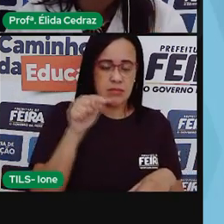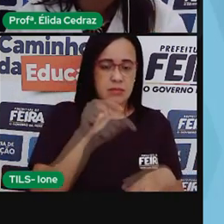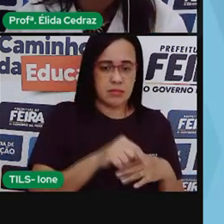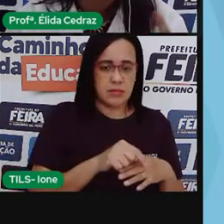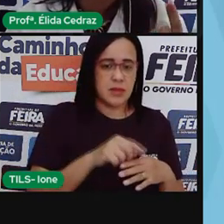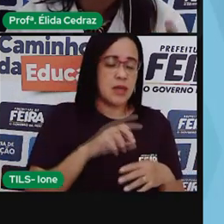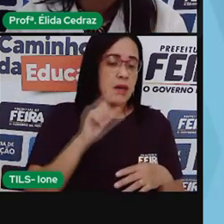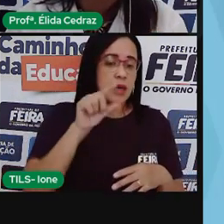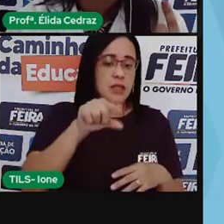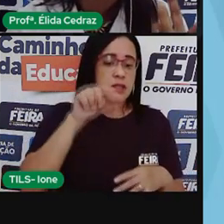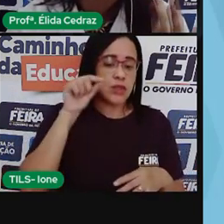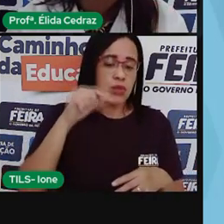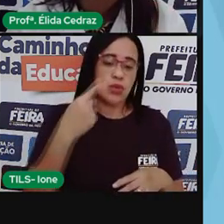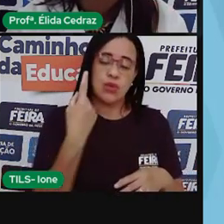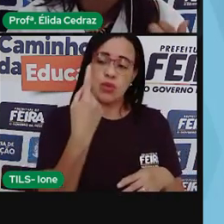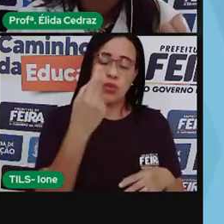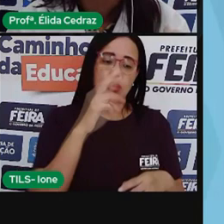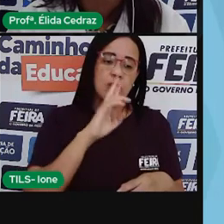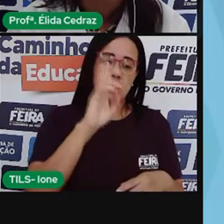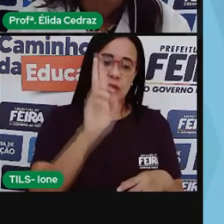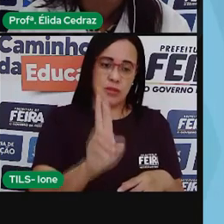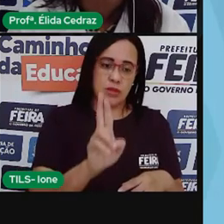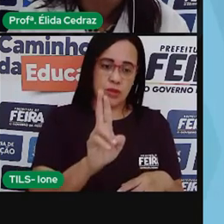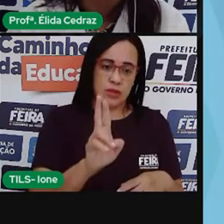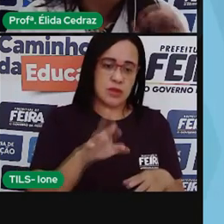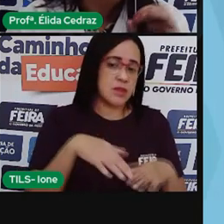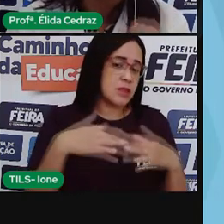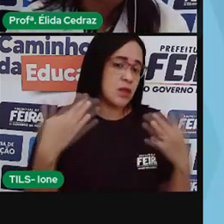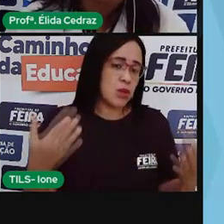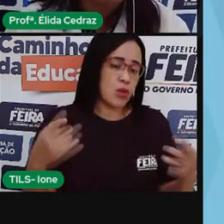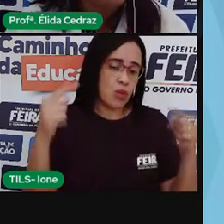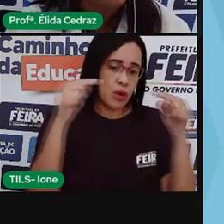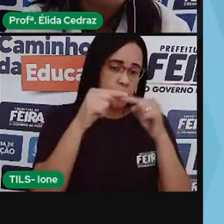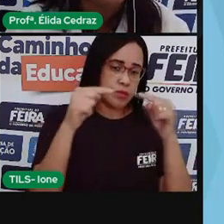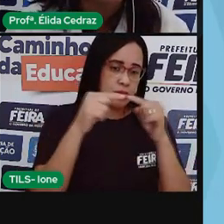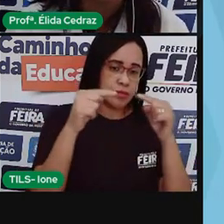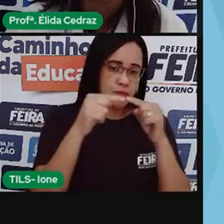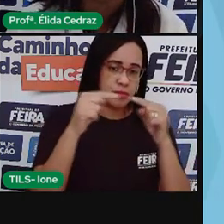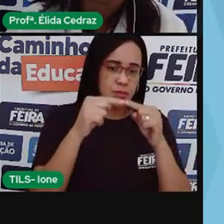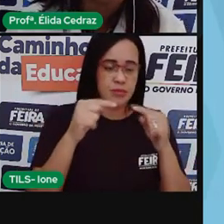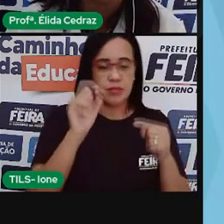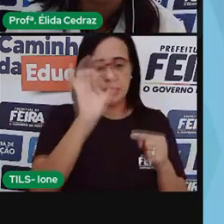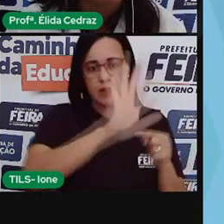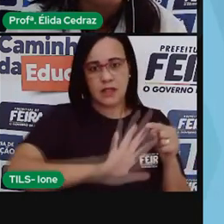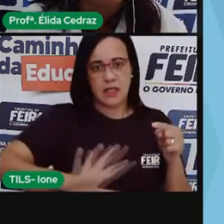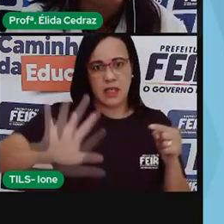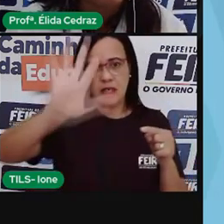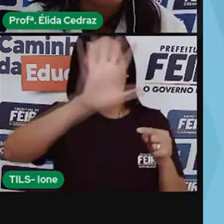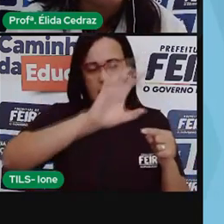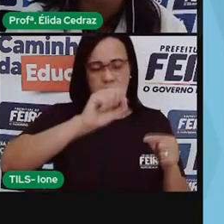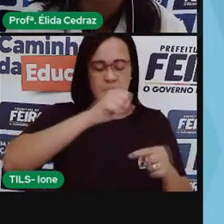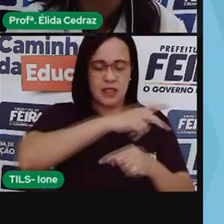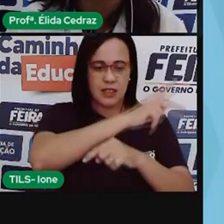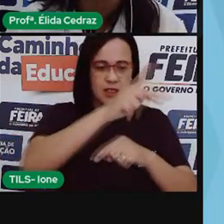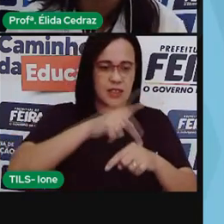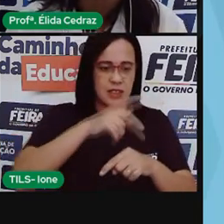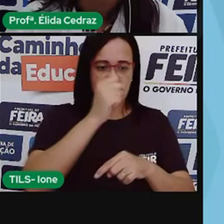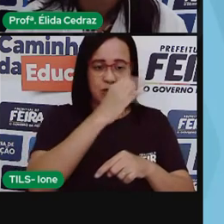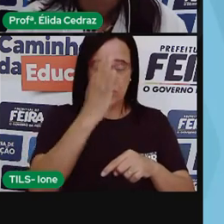Centro-Oeste, Sudeste, Sul e Norte. Qual é a região mais fria do Brasil?